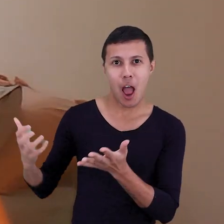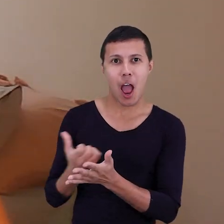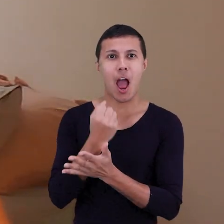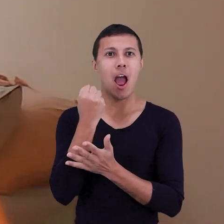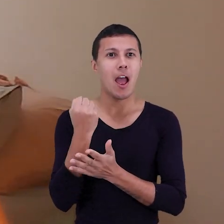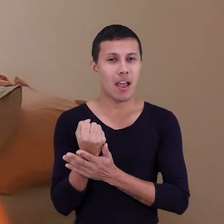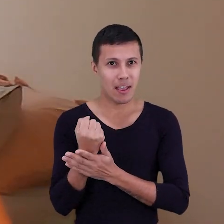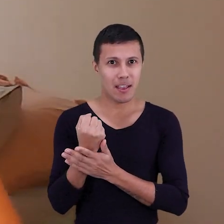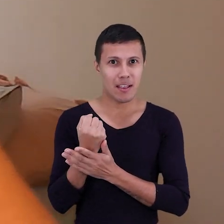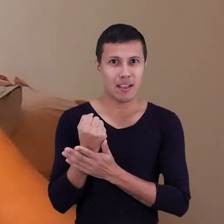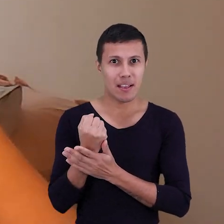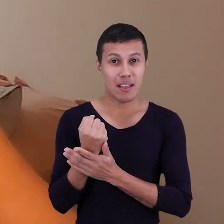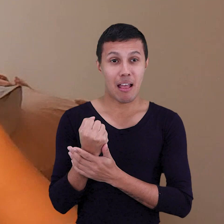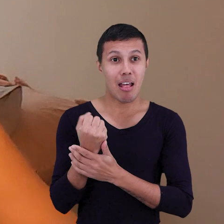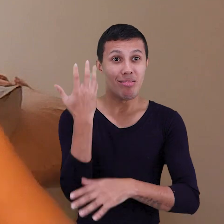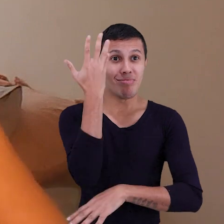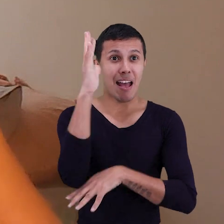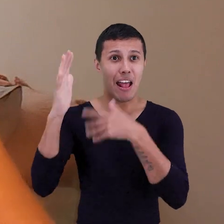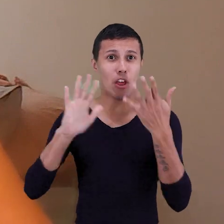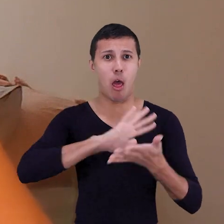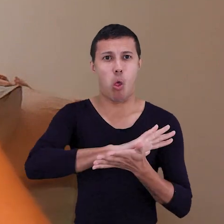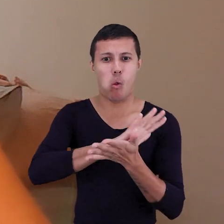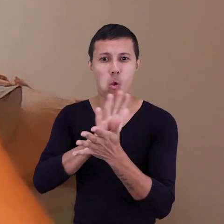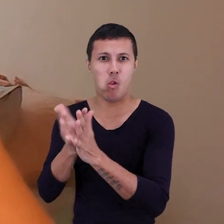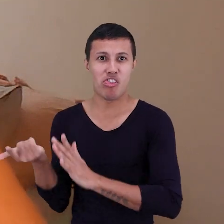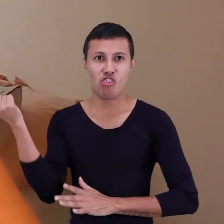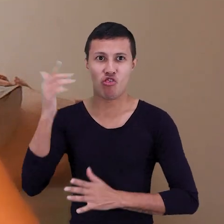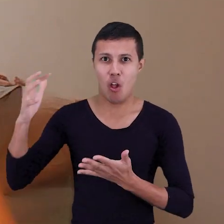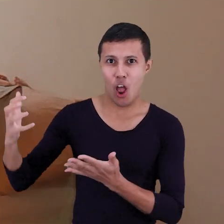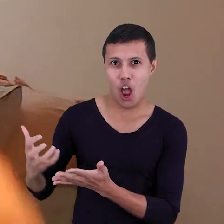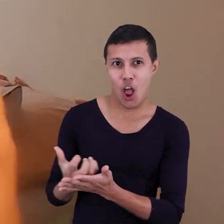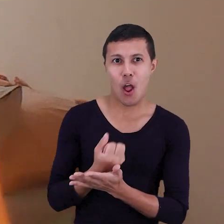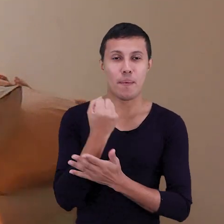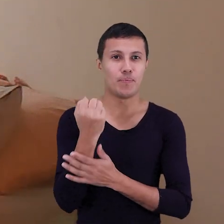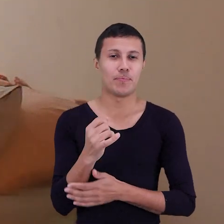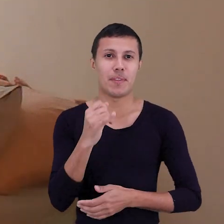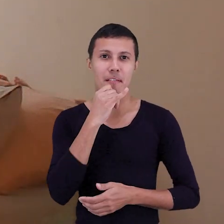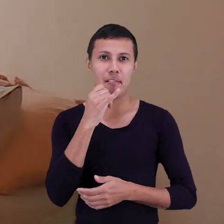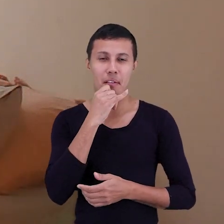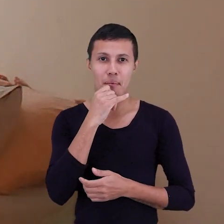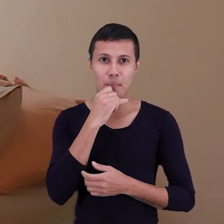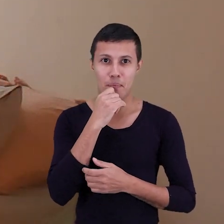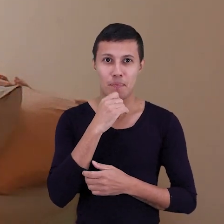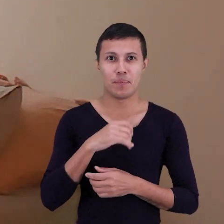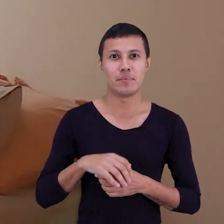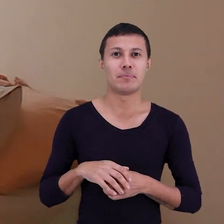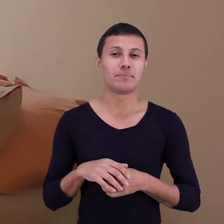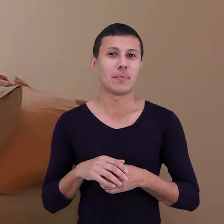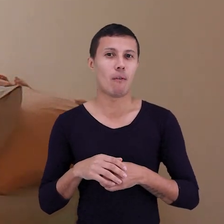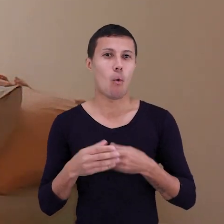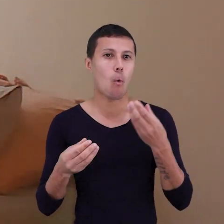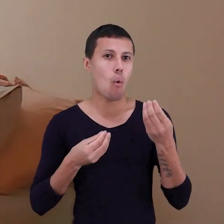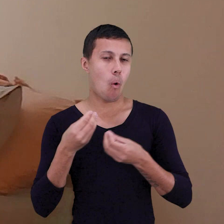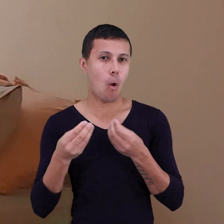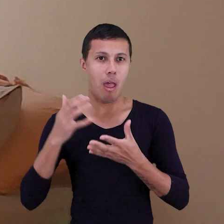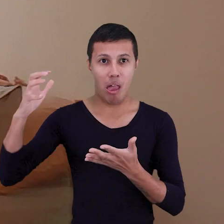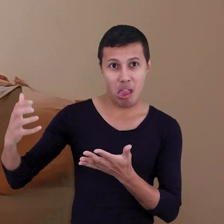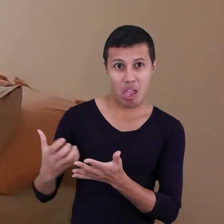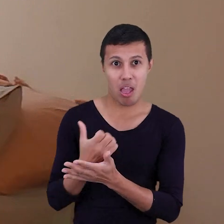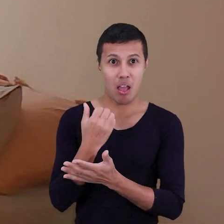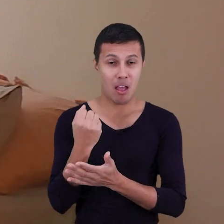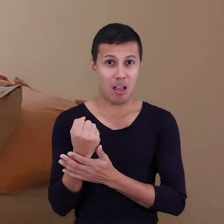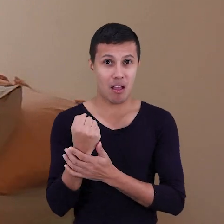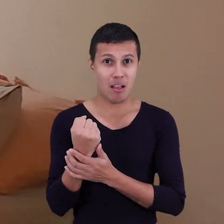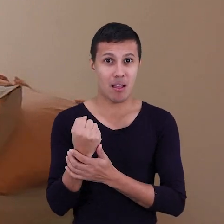você passa a recuperar uma parte da natureza que foi degradada, né? Você recupera, a gente recupera mitigação de, recupera a